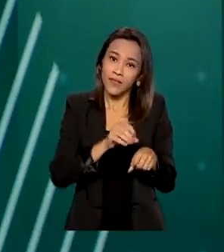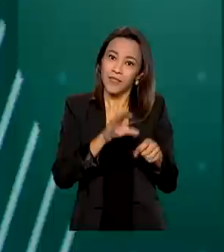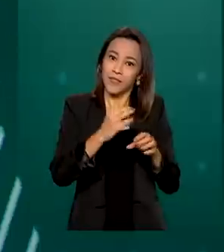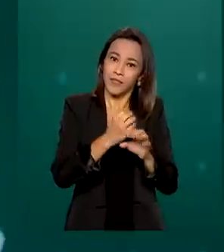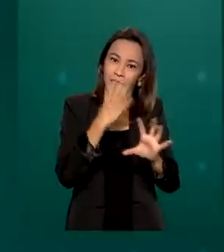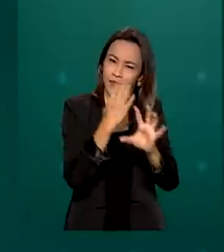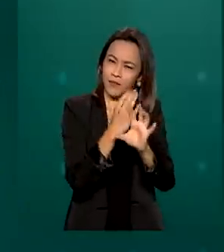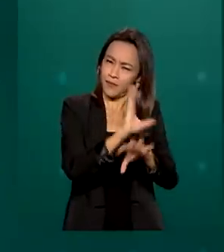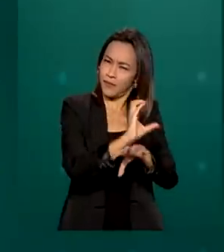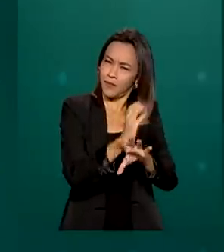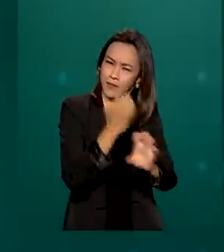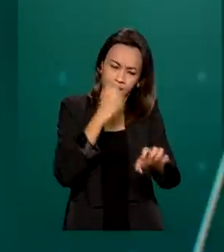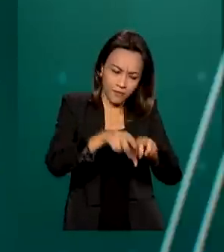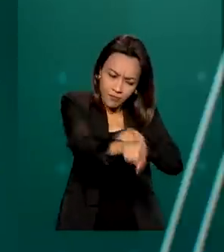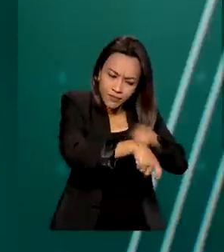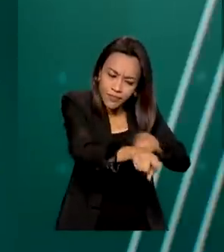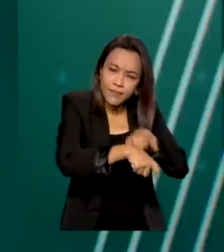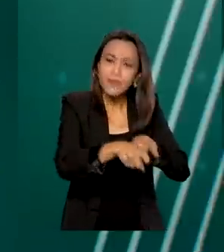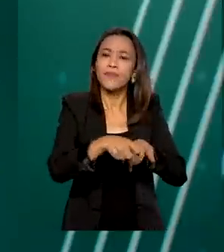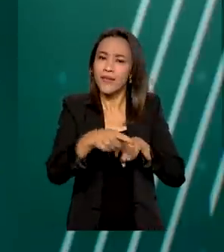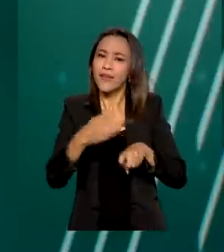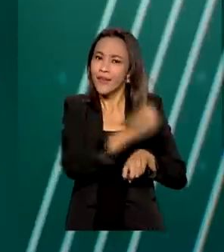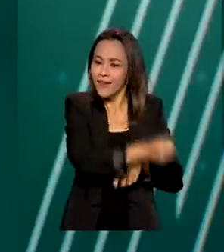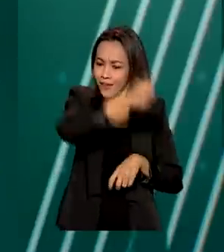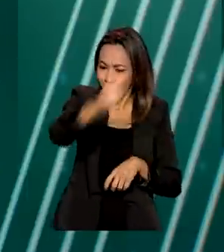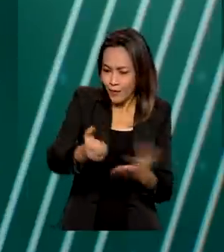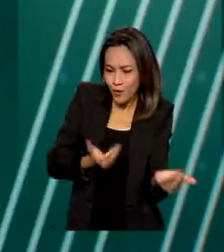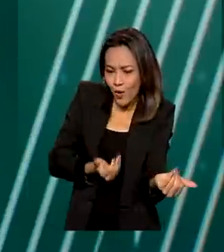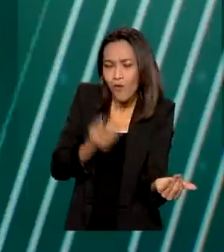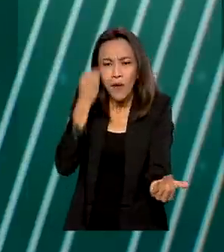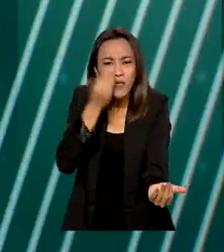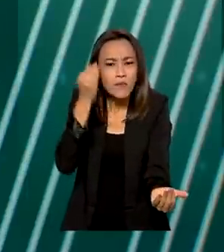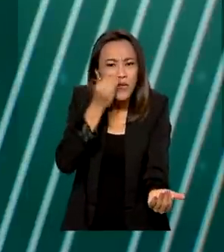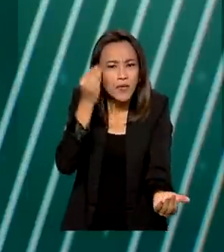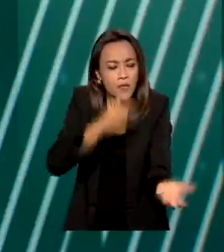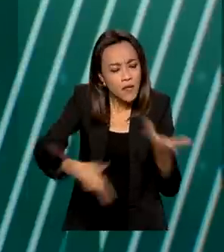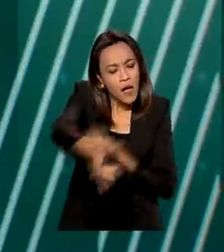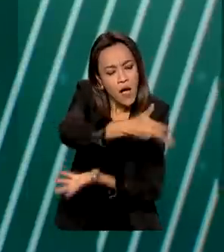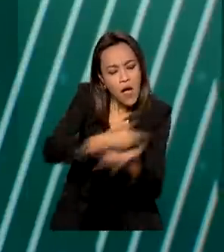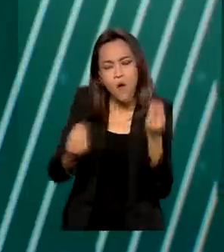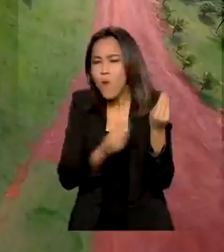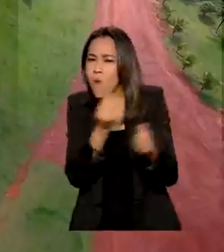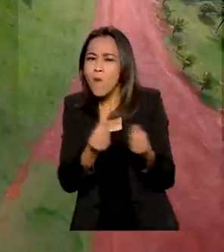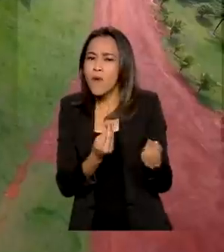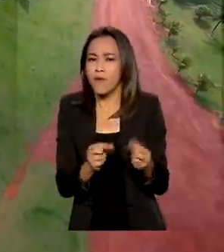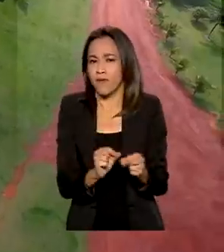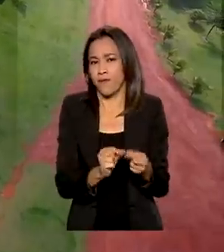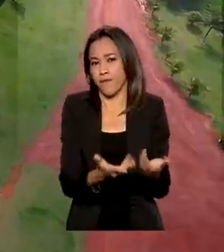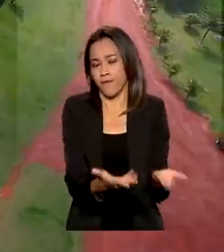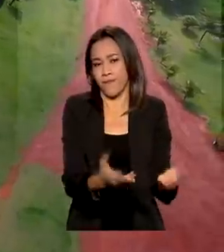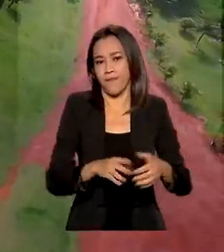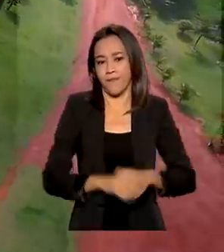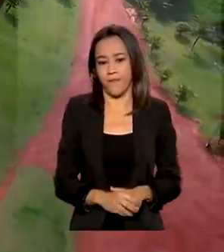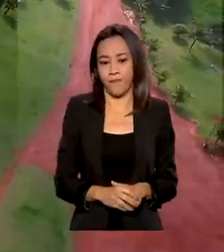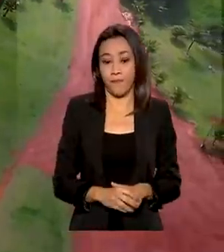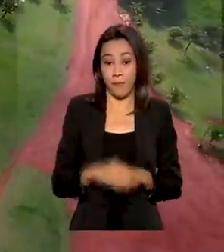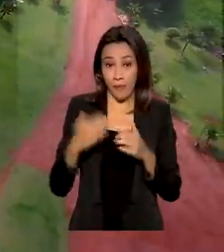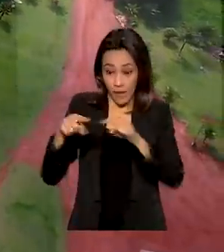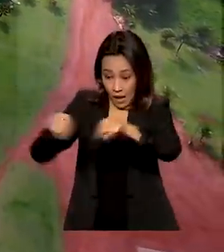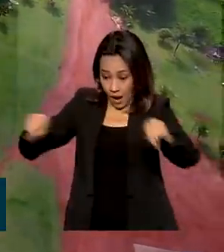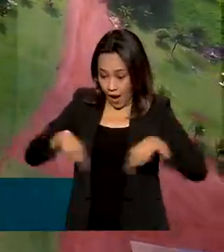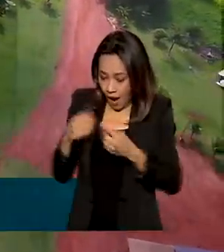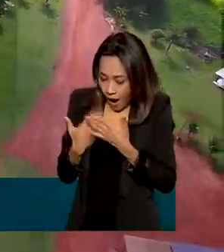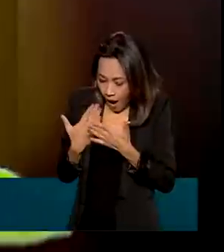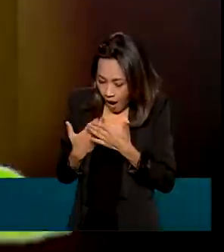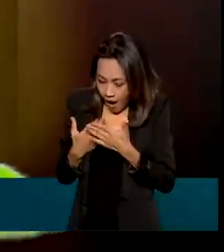insere o jovem numa comunidade agrícola para vivenciar o dia a dia de um produtor familiar. Da sala de aula